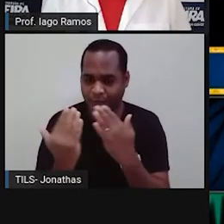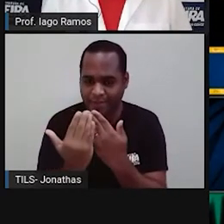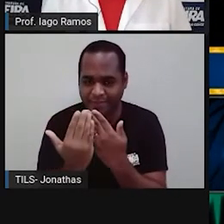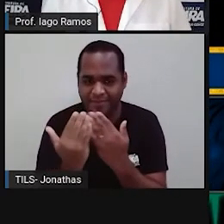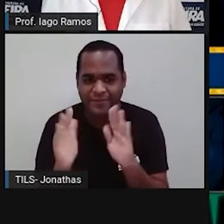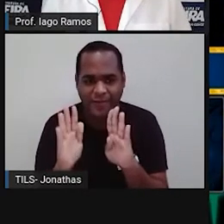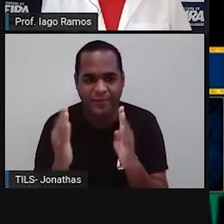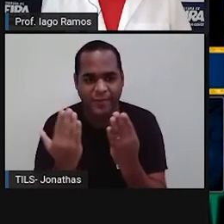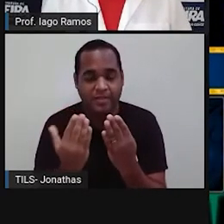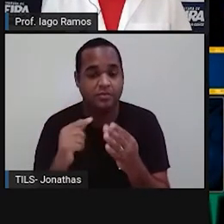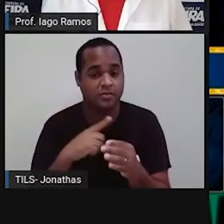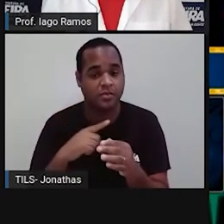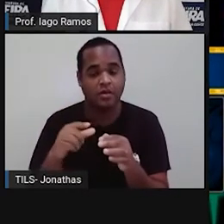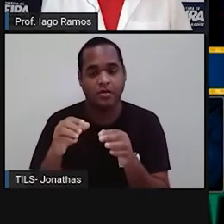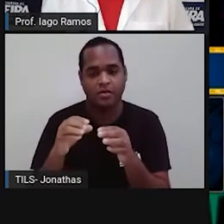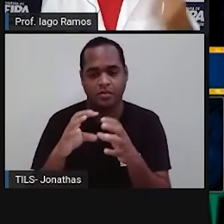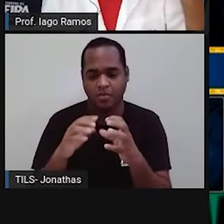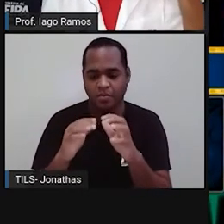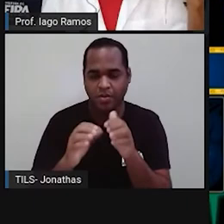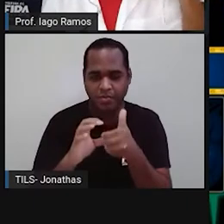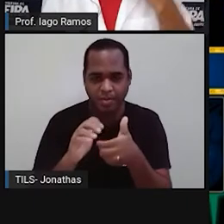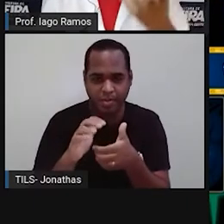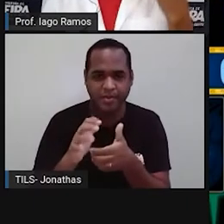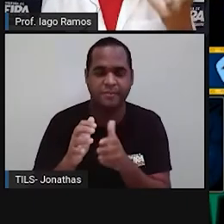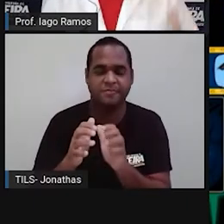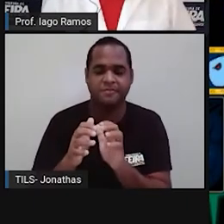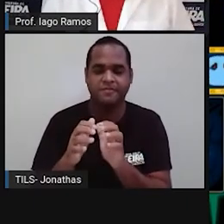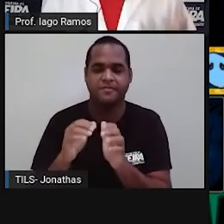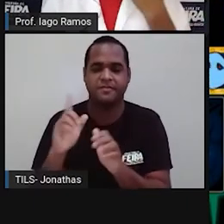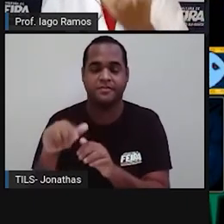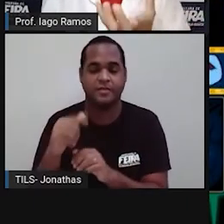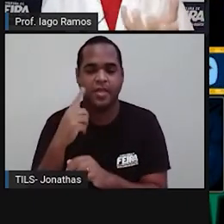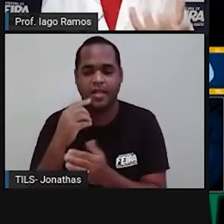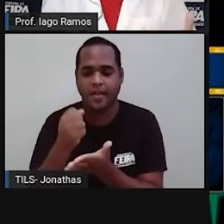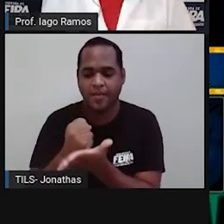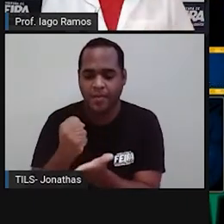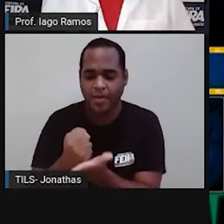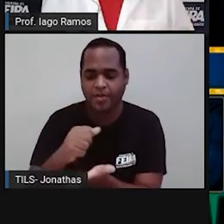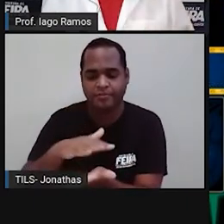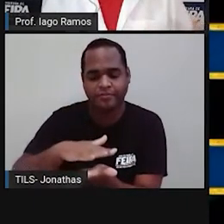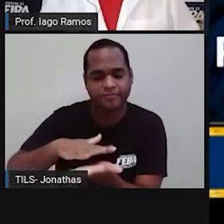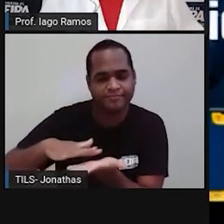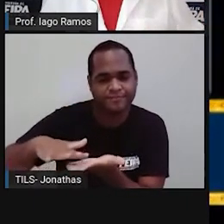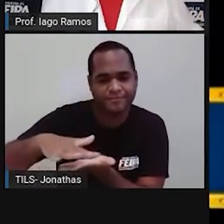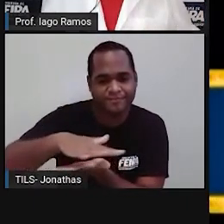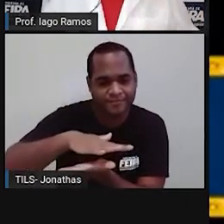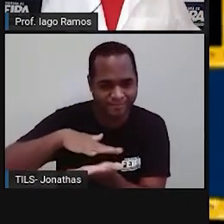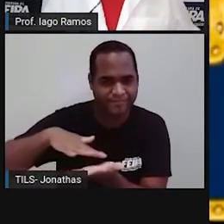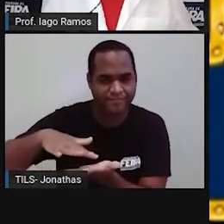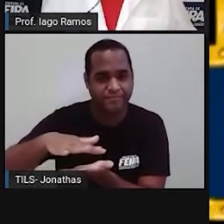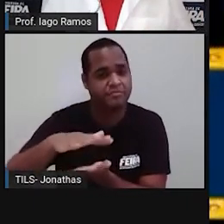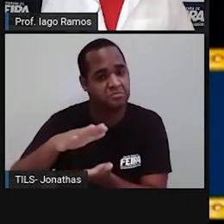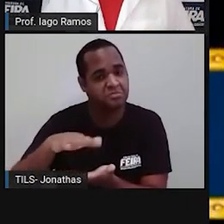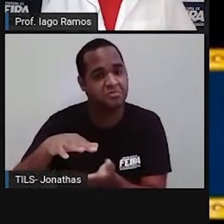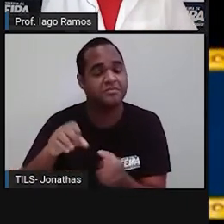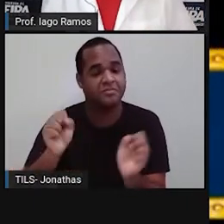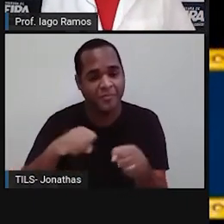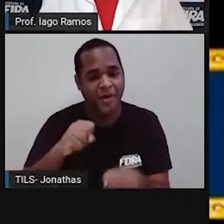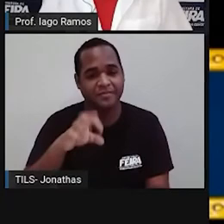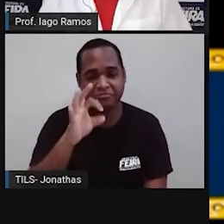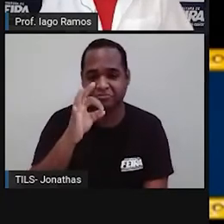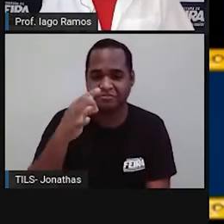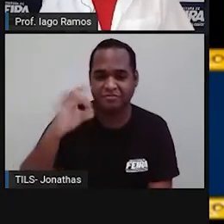Quadrados é retângulo. E o que apoia esse cubo numa mesa é uma base quadrada. Então,